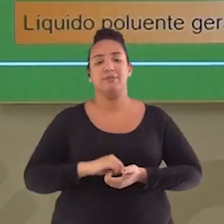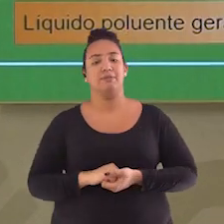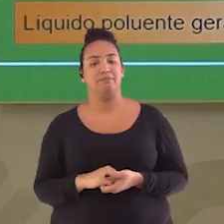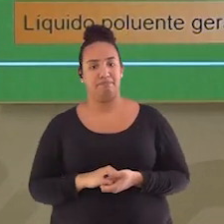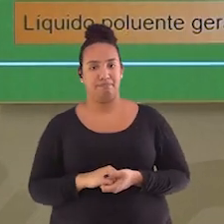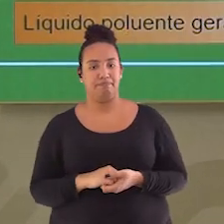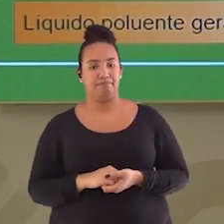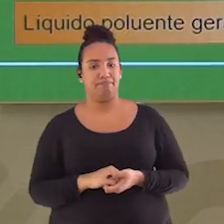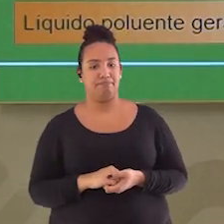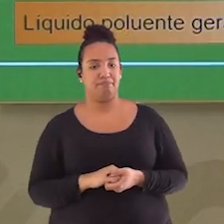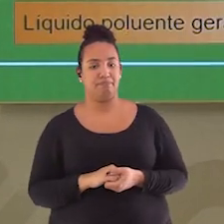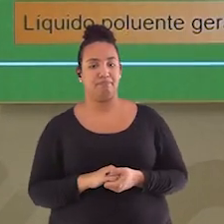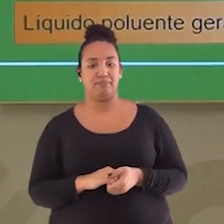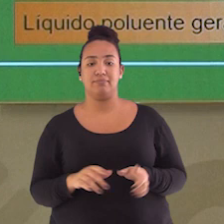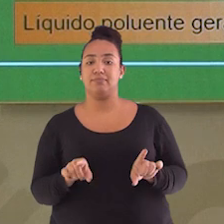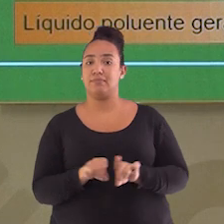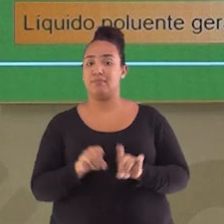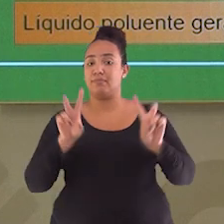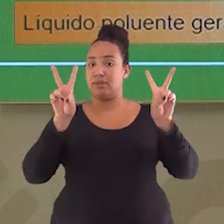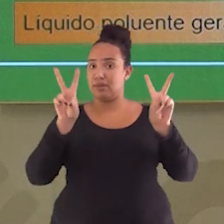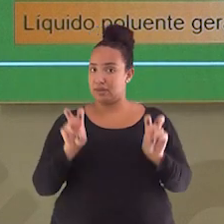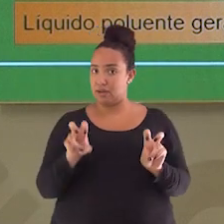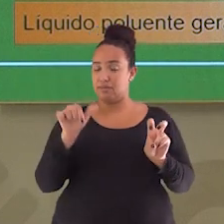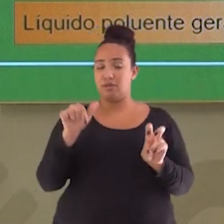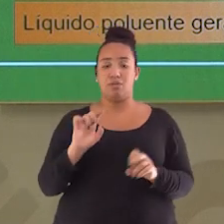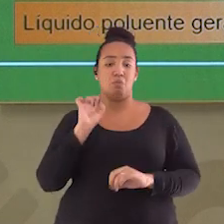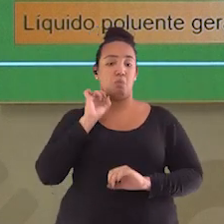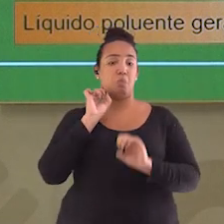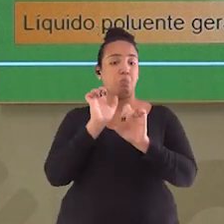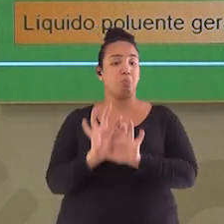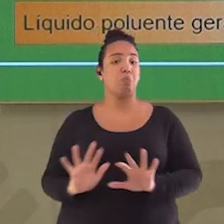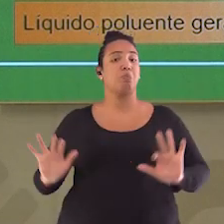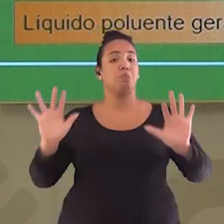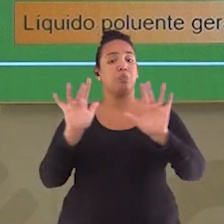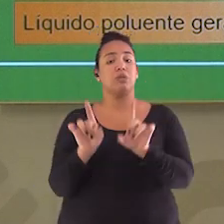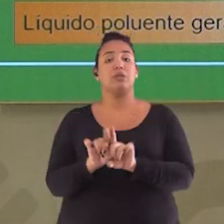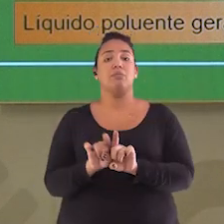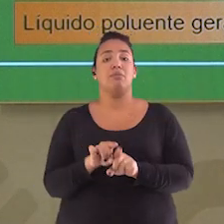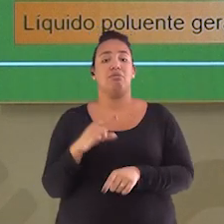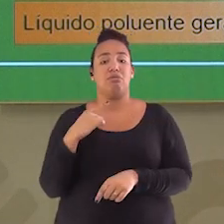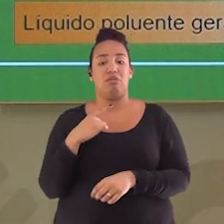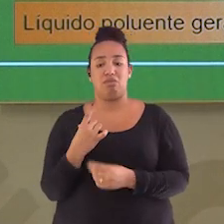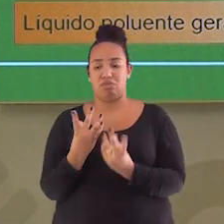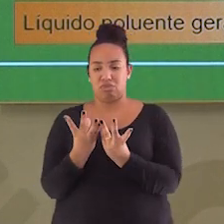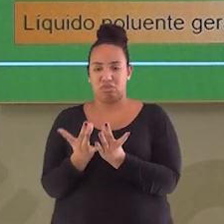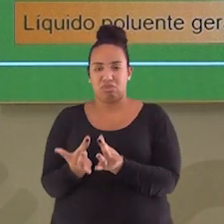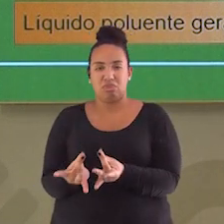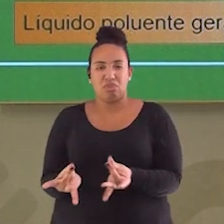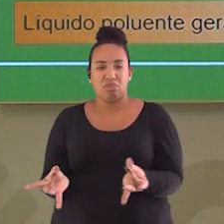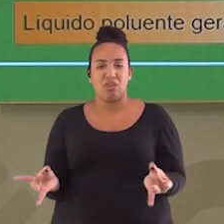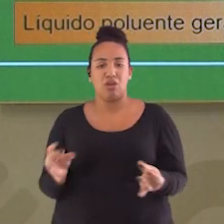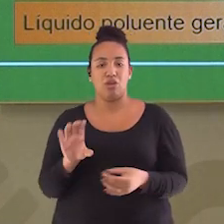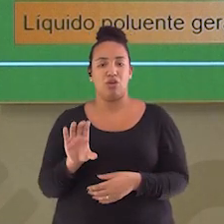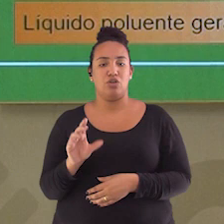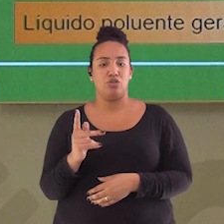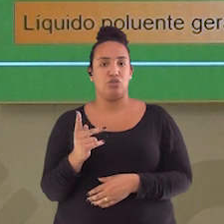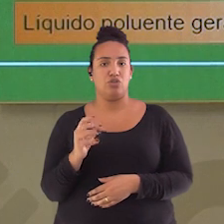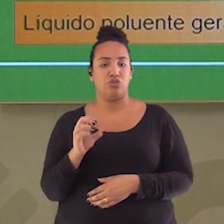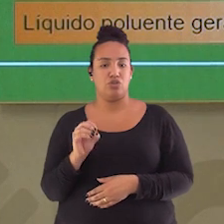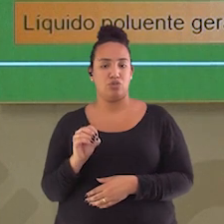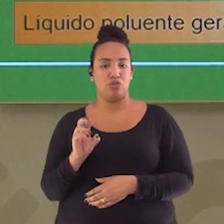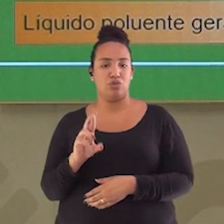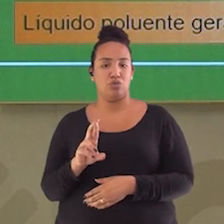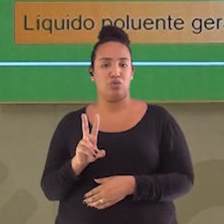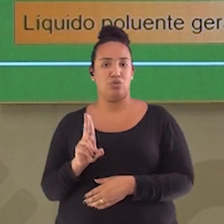E ainda, falando de poluição, também ocorre a liberação de chorume, que são os líquidos poluentes gerados pelo lixo